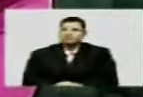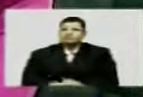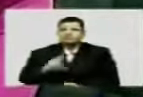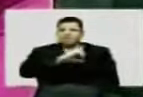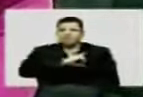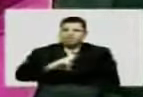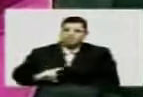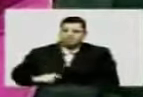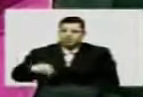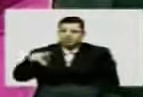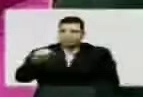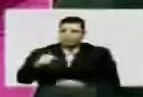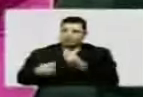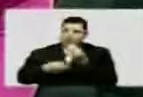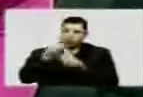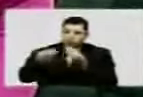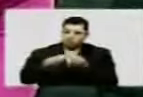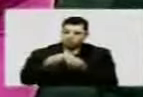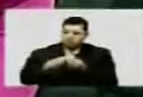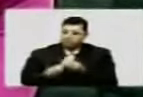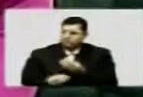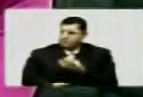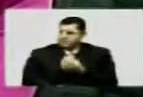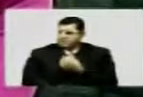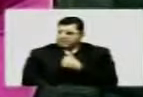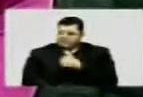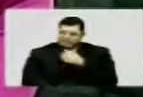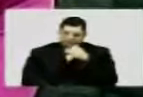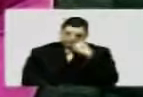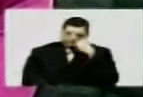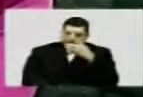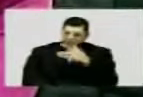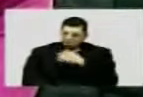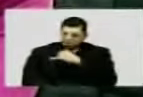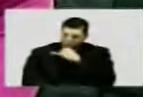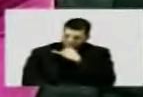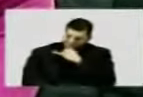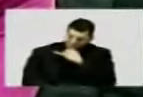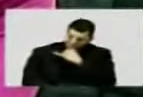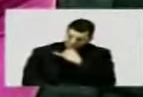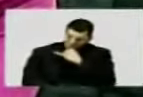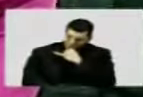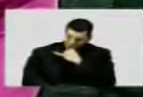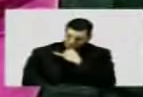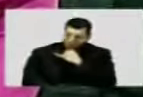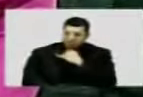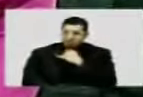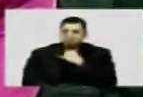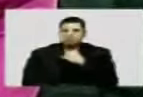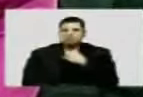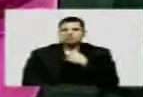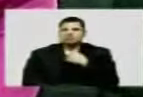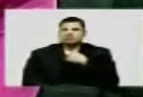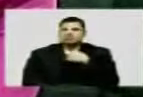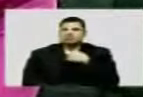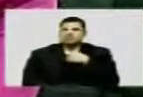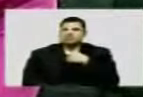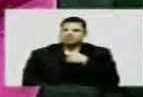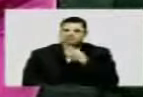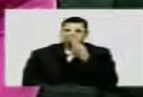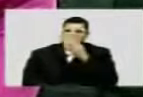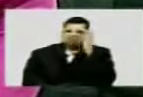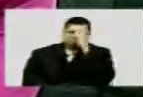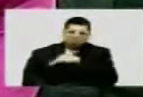Deputado Marcelo Ramos, eu comungo, assim, ipsilíteres, com tudo que V. Exª está colocando, endosso,